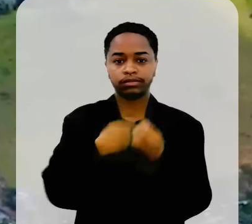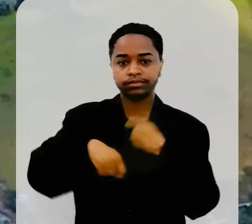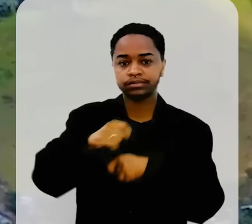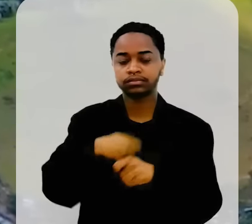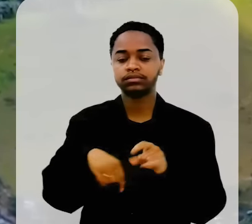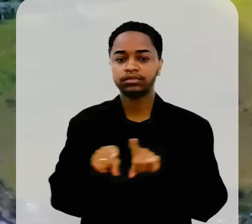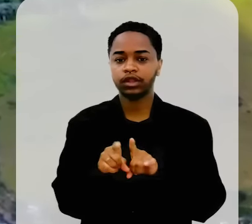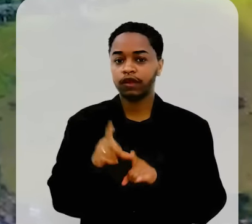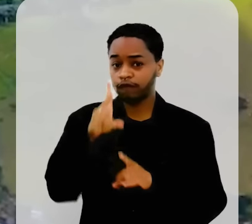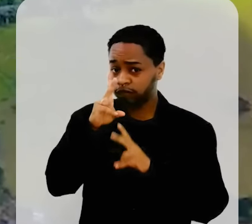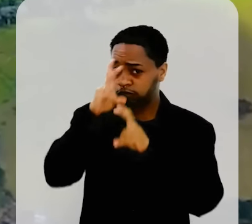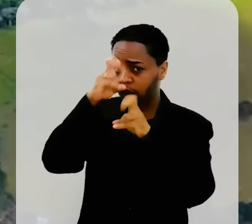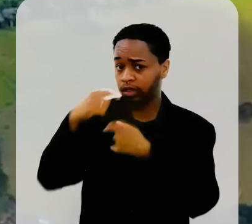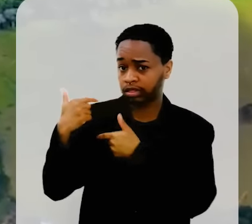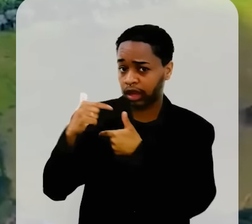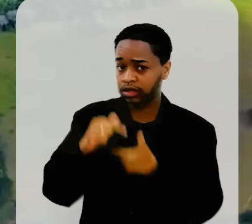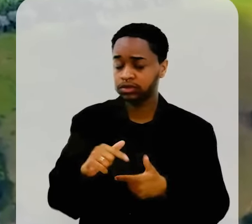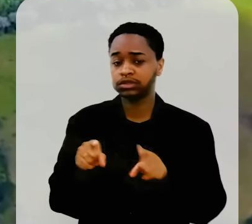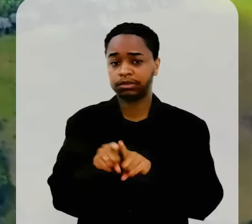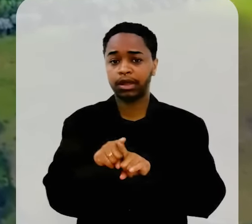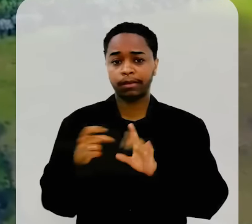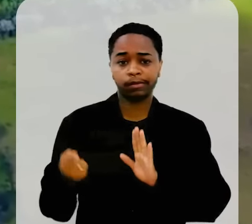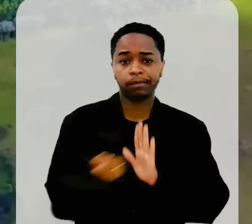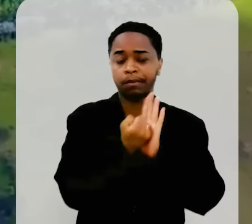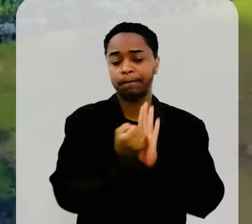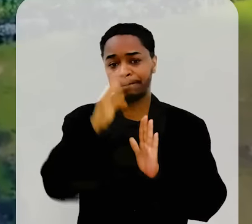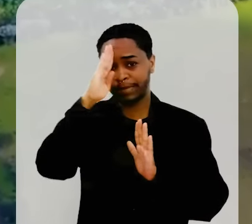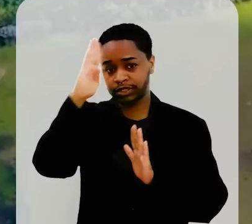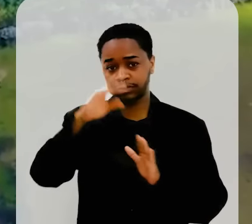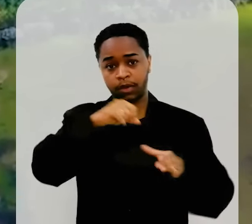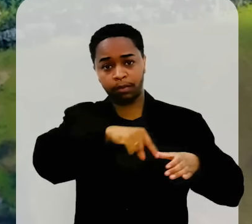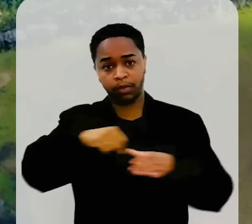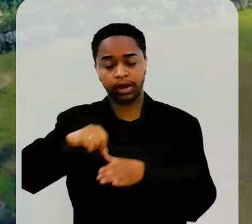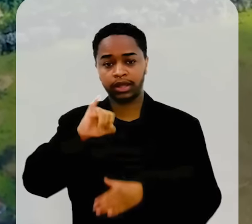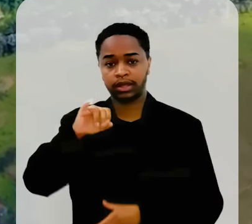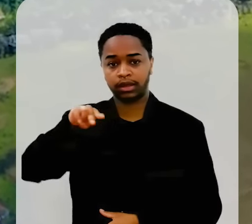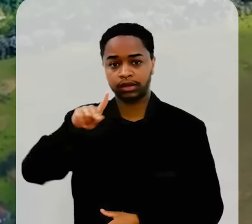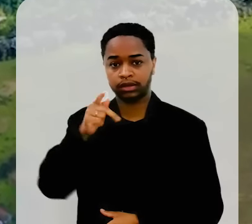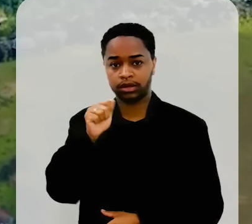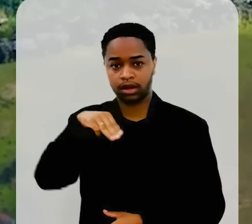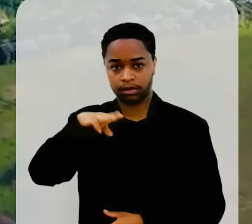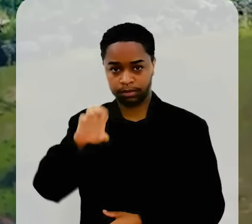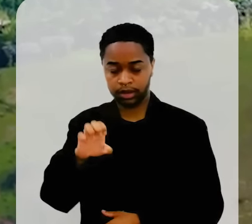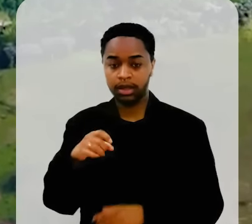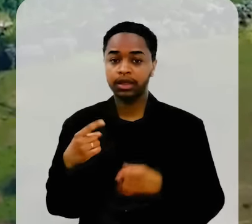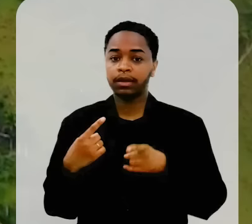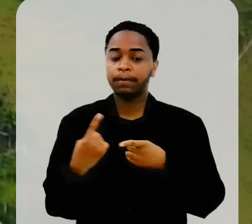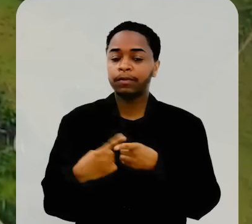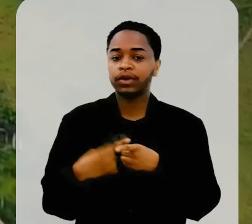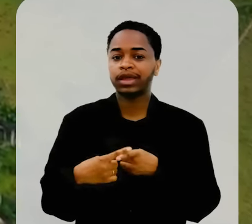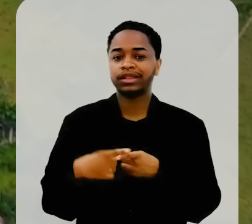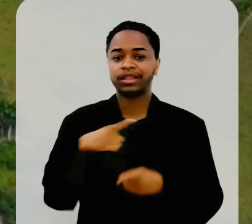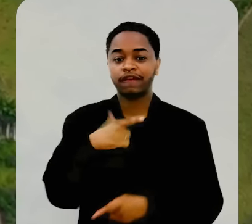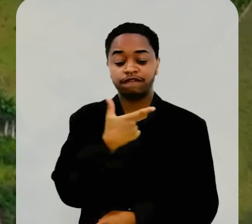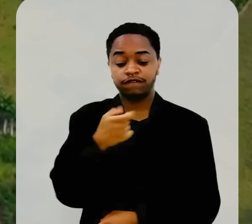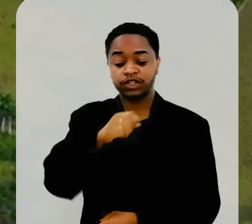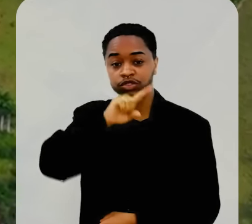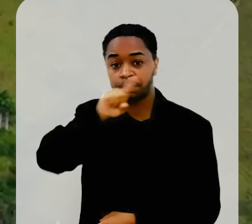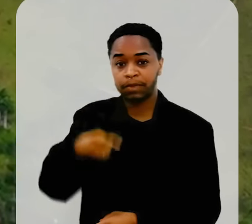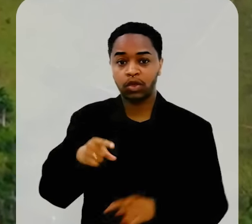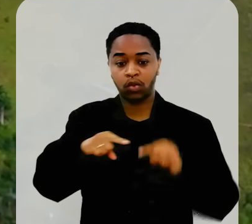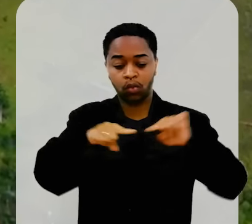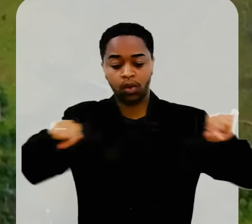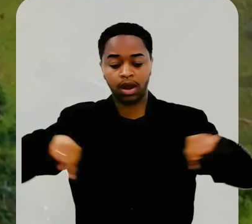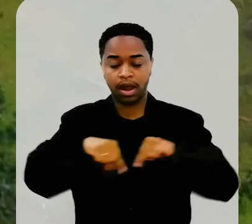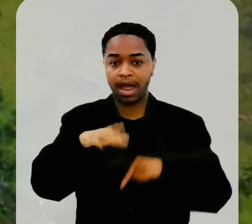forte tradição agrícola e já foi classificada como um dos maiores produtores de inhame do Brasil. São mais de 20